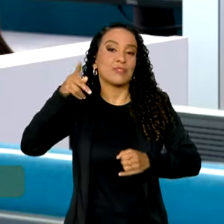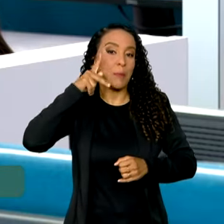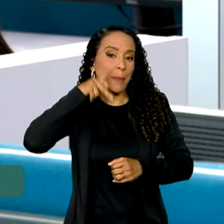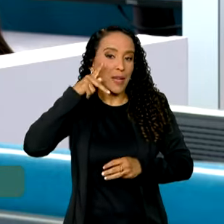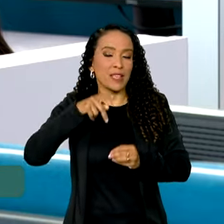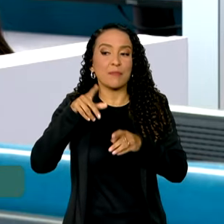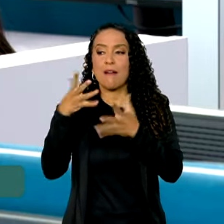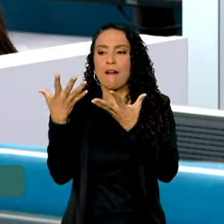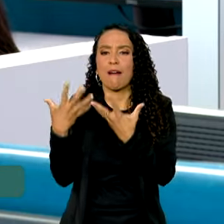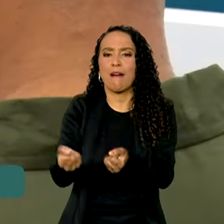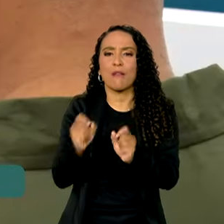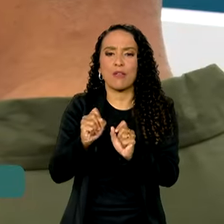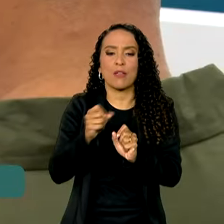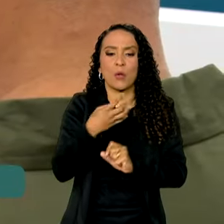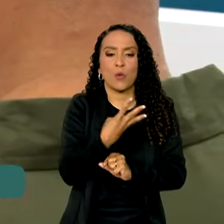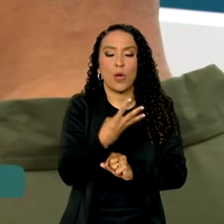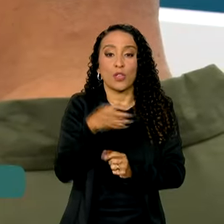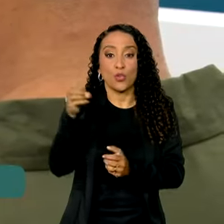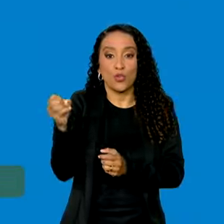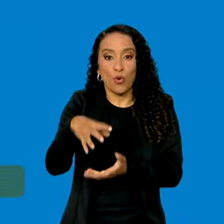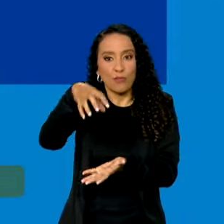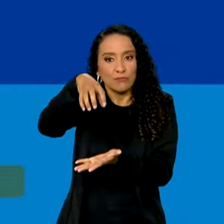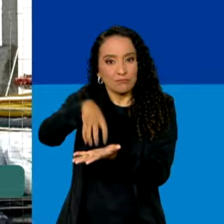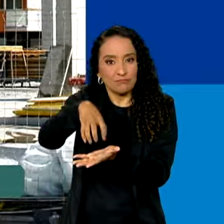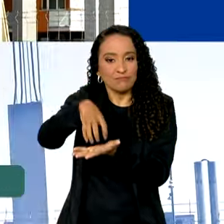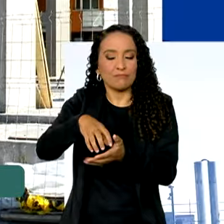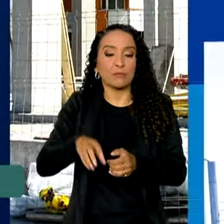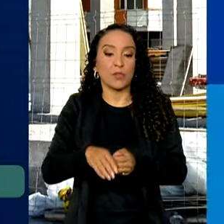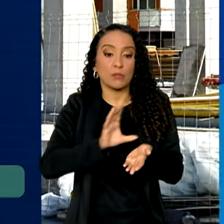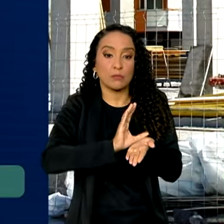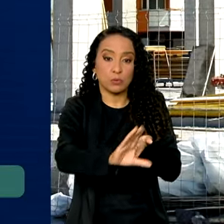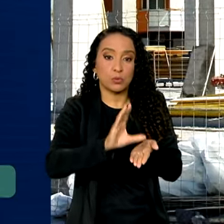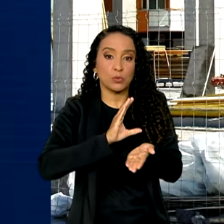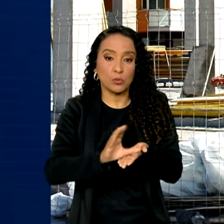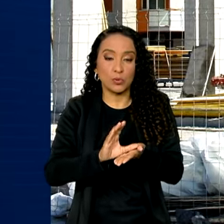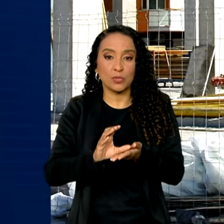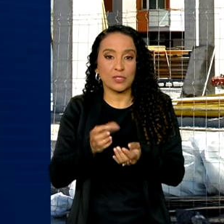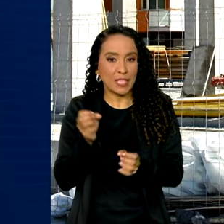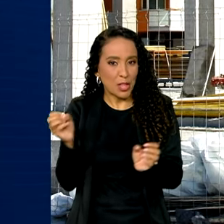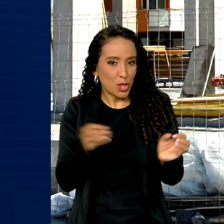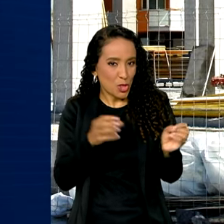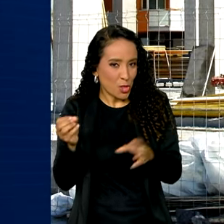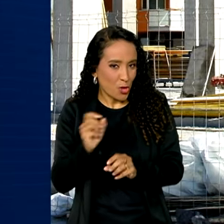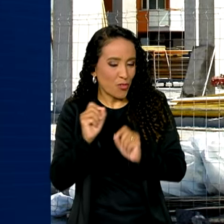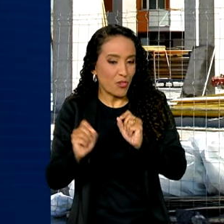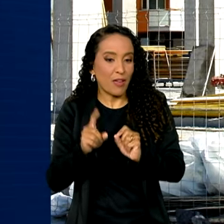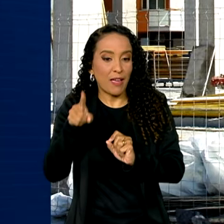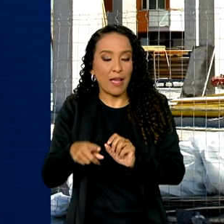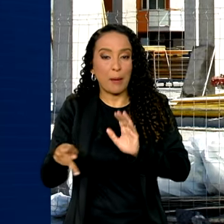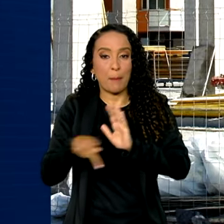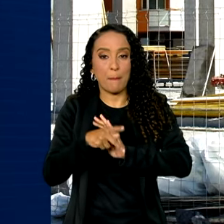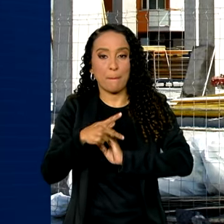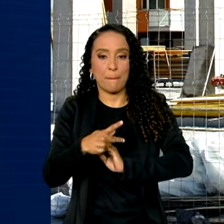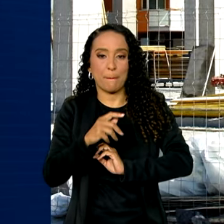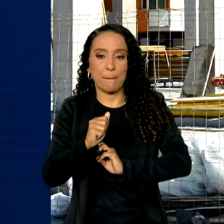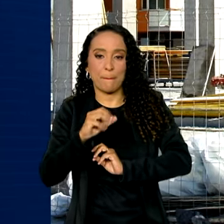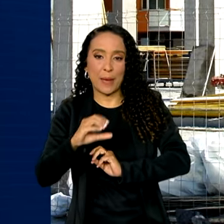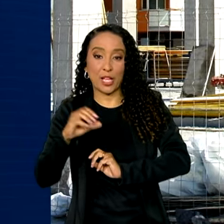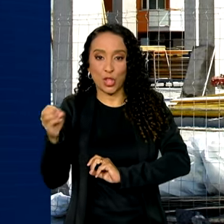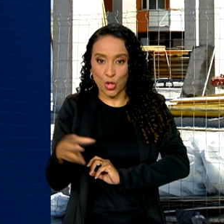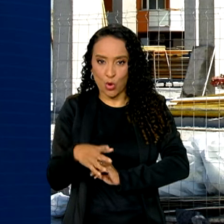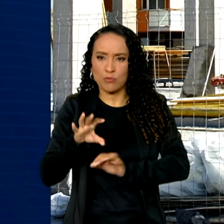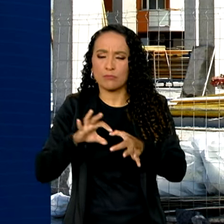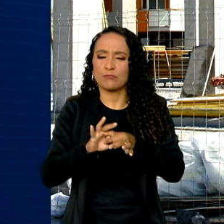que vai ganhar quatro novos campi. O financiamento para as novidades vem do novo PAC, que vai